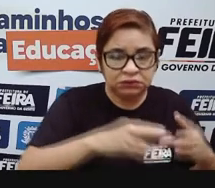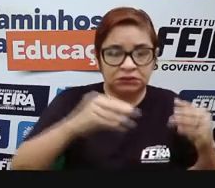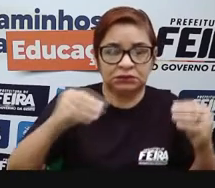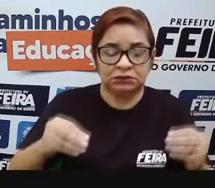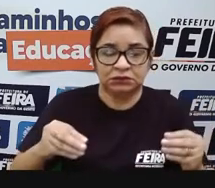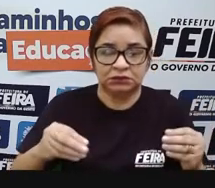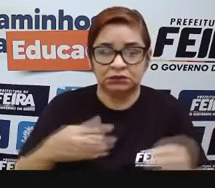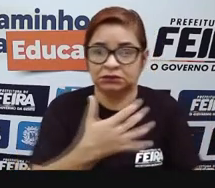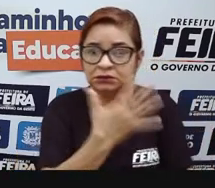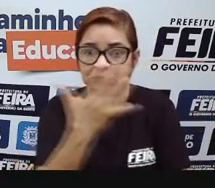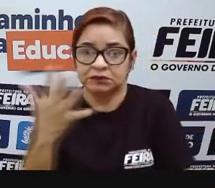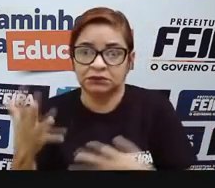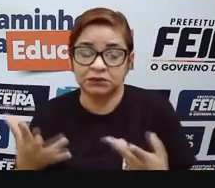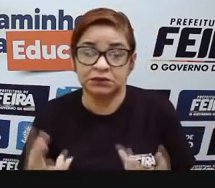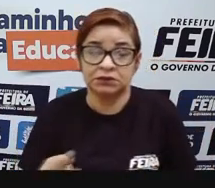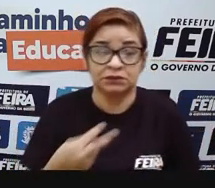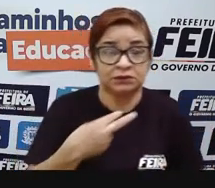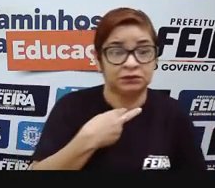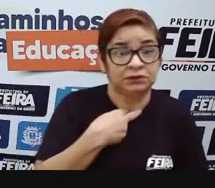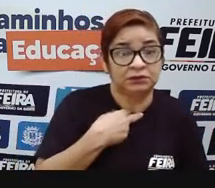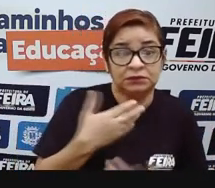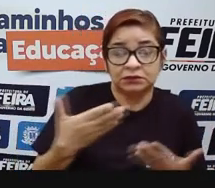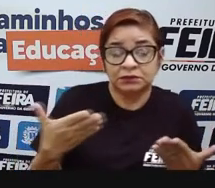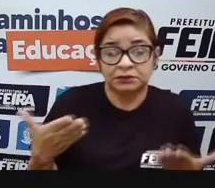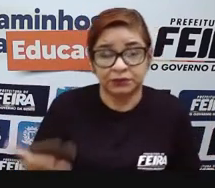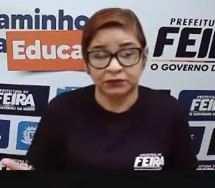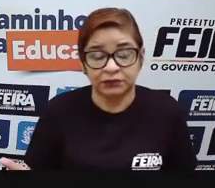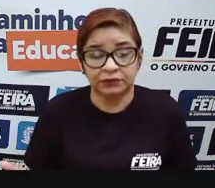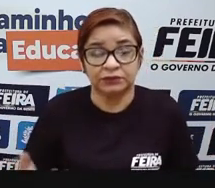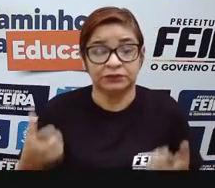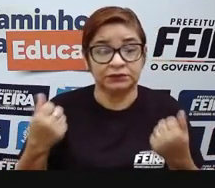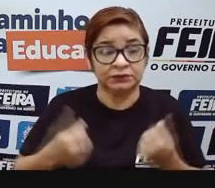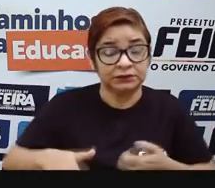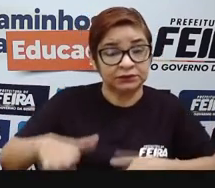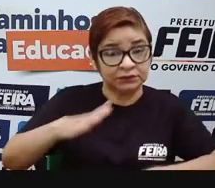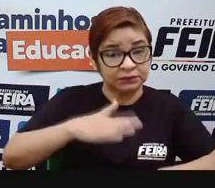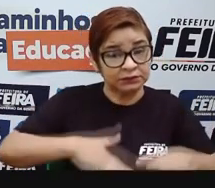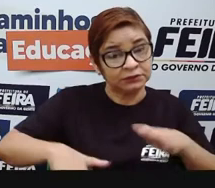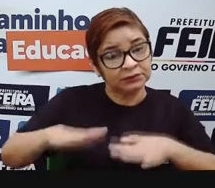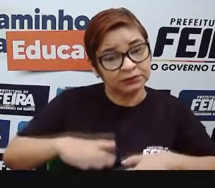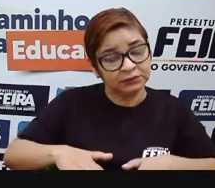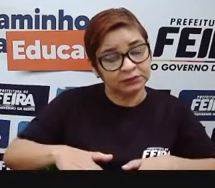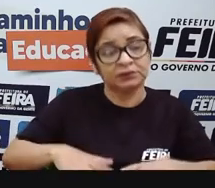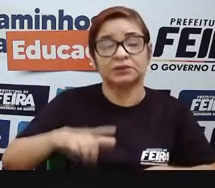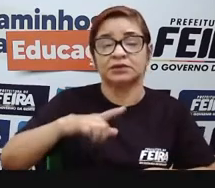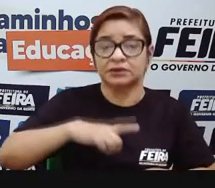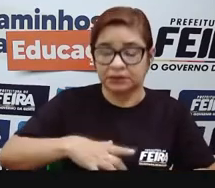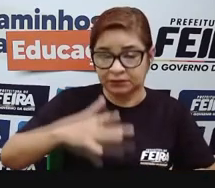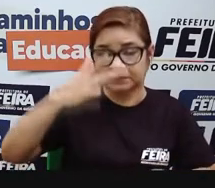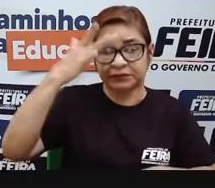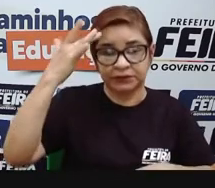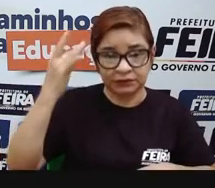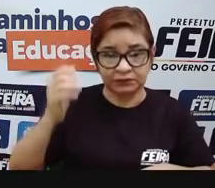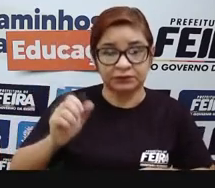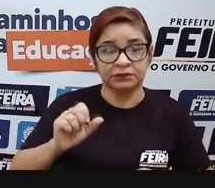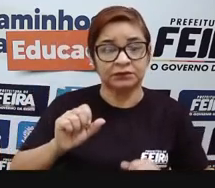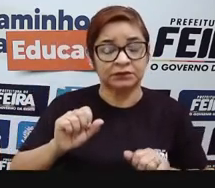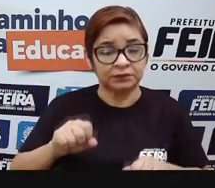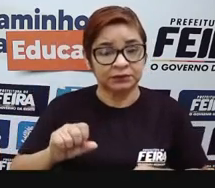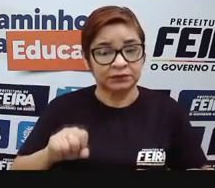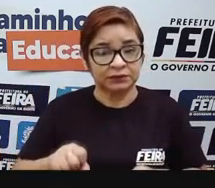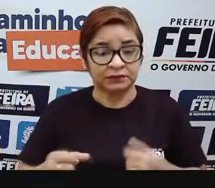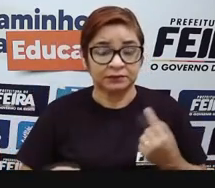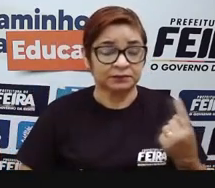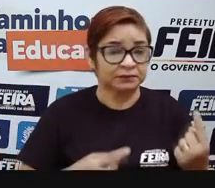né? Por exemplo, a extração de madeira. Existem, claro, pessoas responsáveis que trabalham com o extrativismo